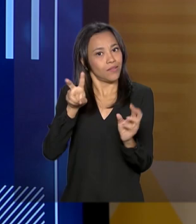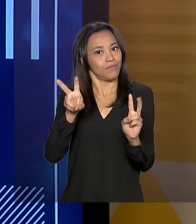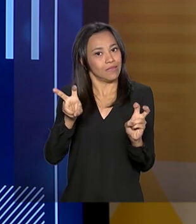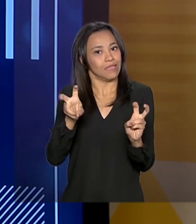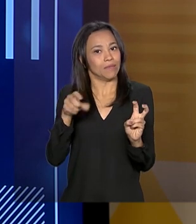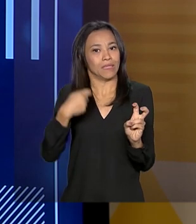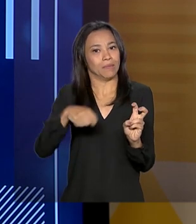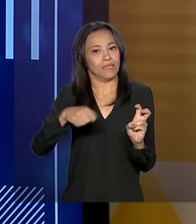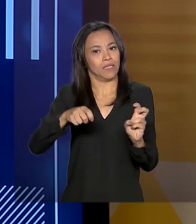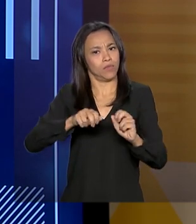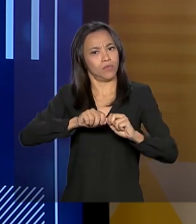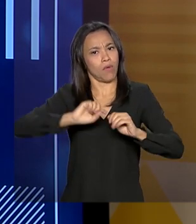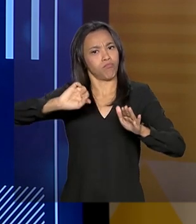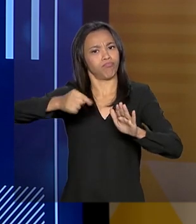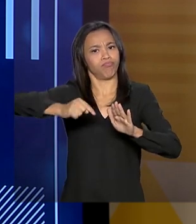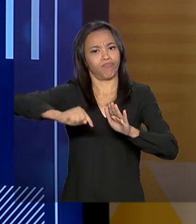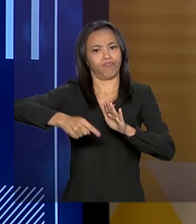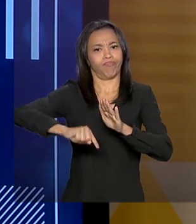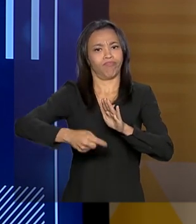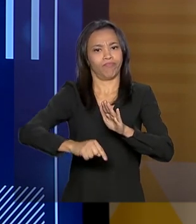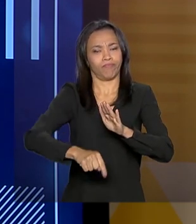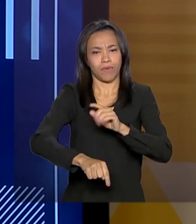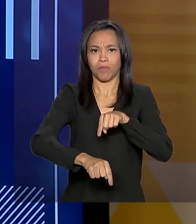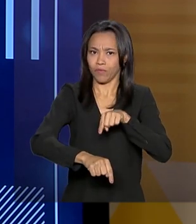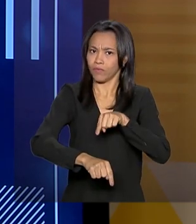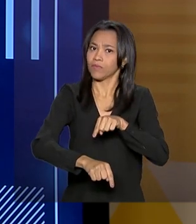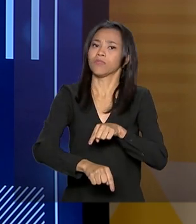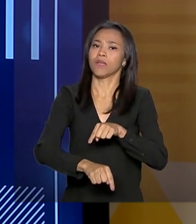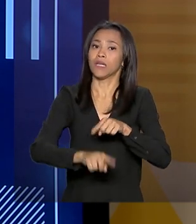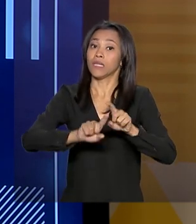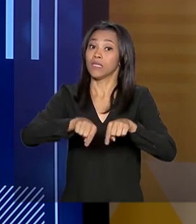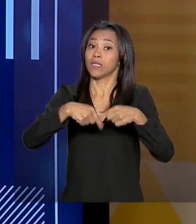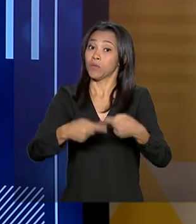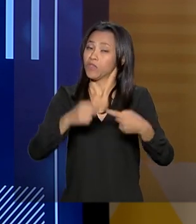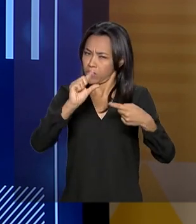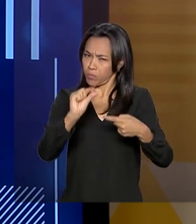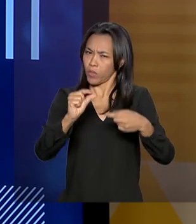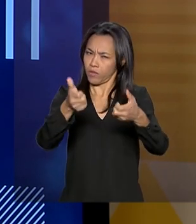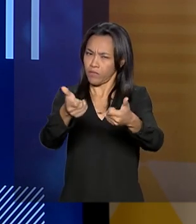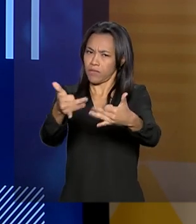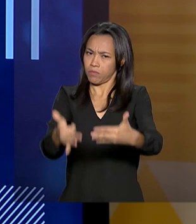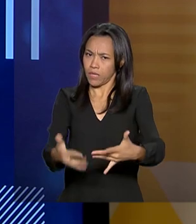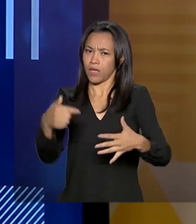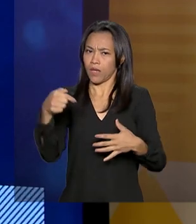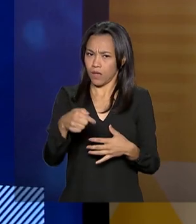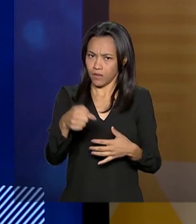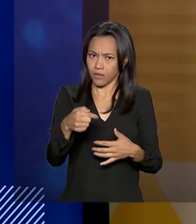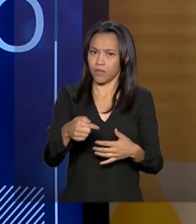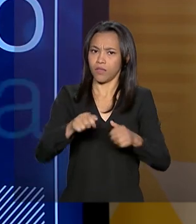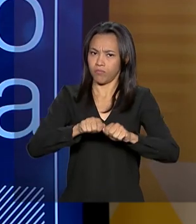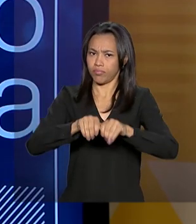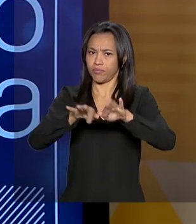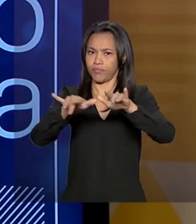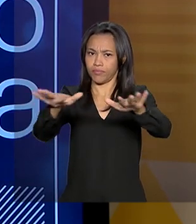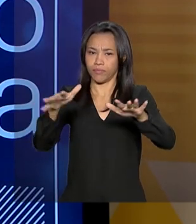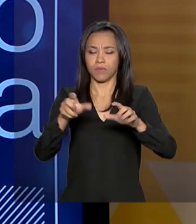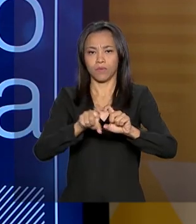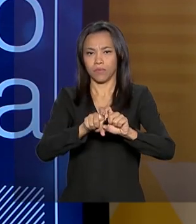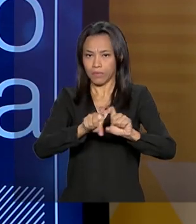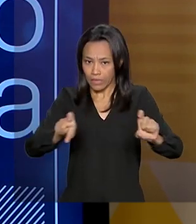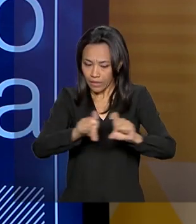aprofundar. Depois a gente vai poder explicar um pouquinho o Conselho de Direitos Difusos, mas inclusive